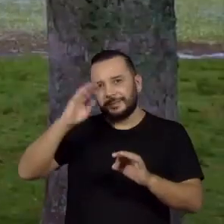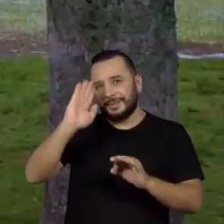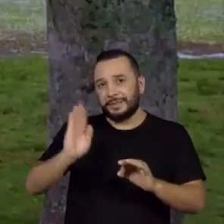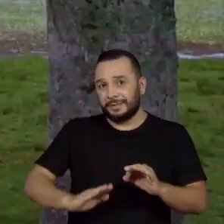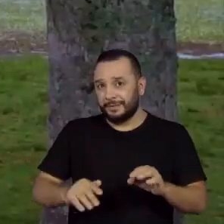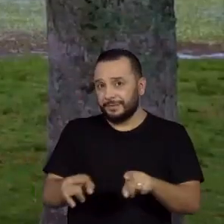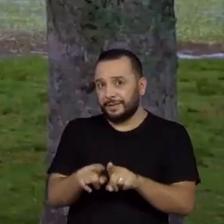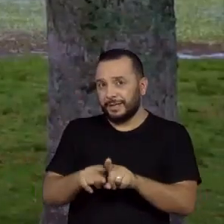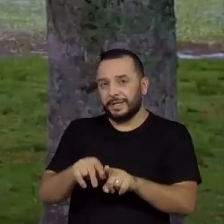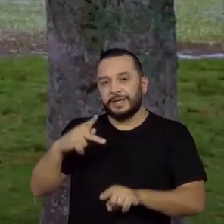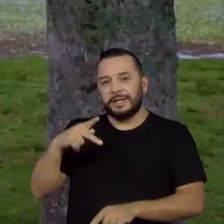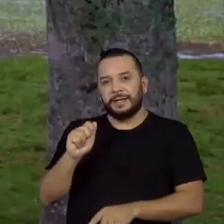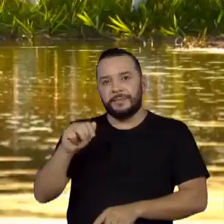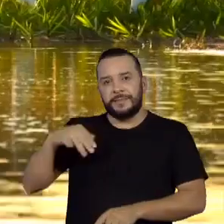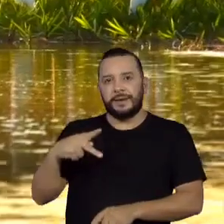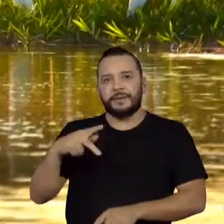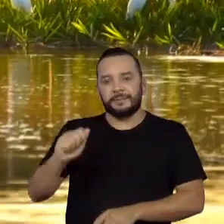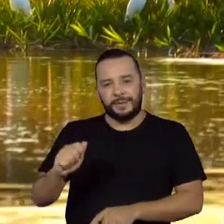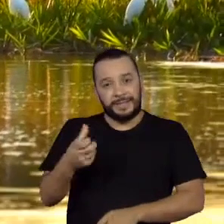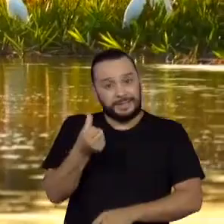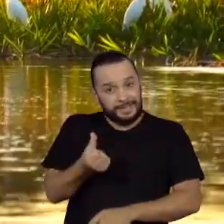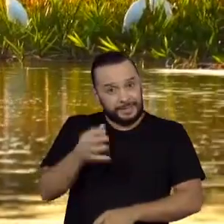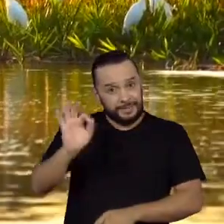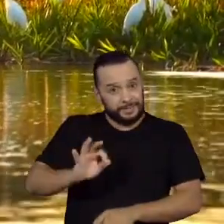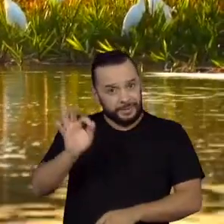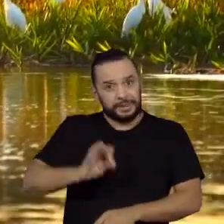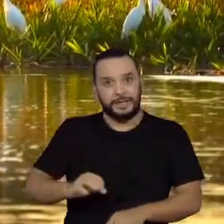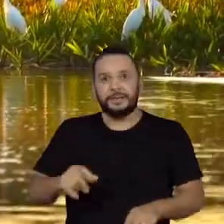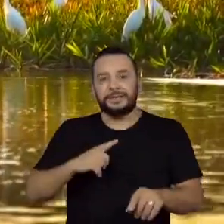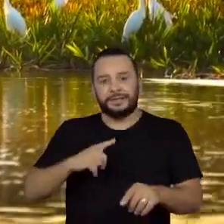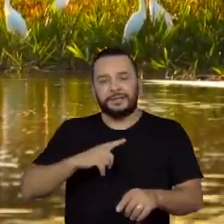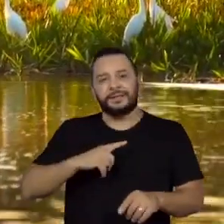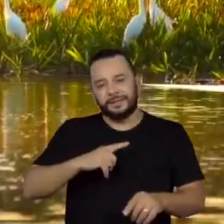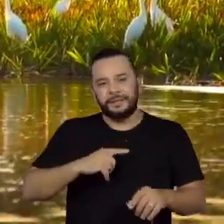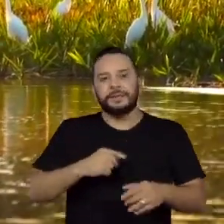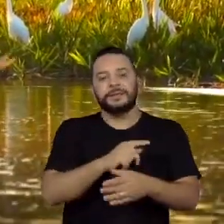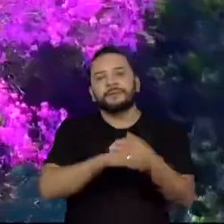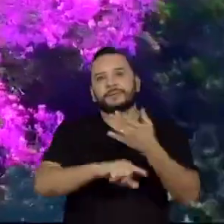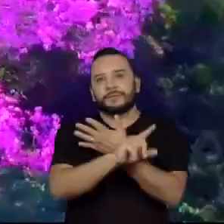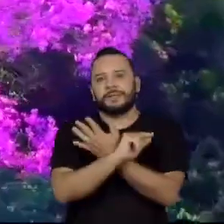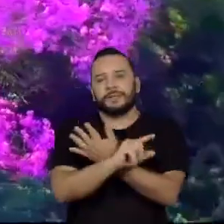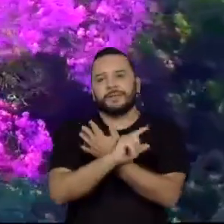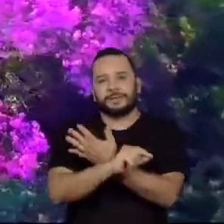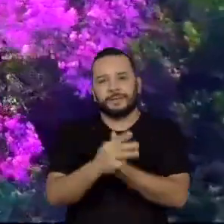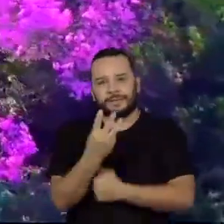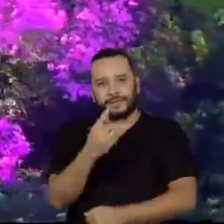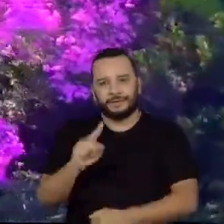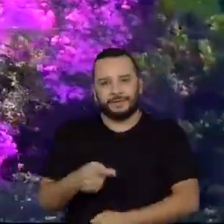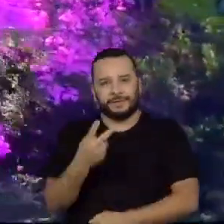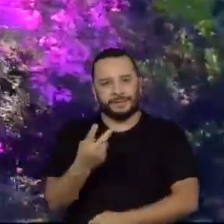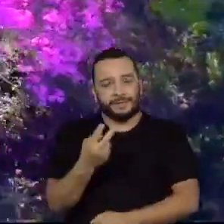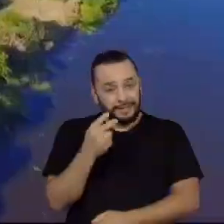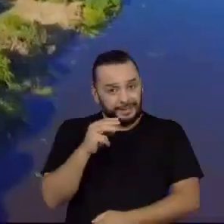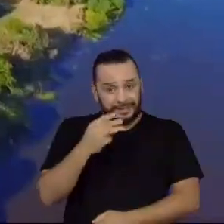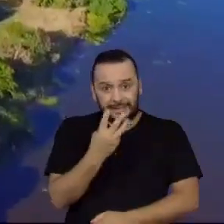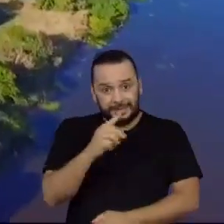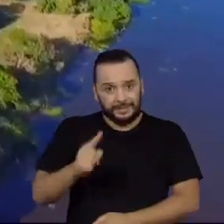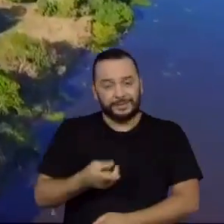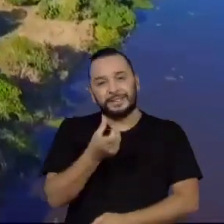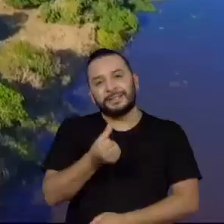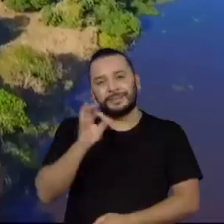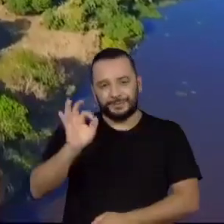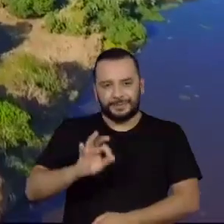Pampa tem 6% e o Pantanal 3,6%. Os dados dão aos cientistas uma